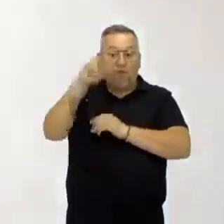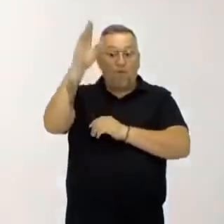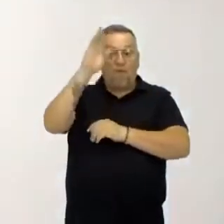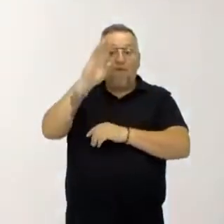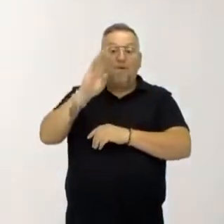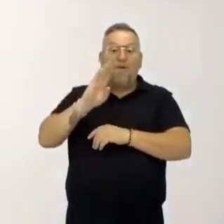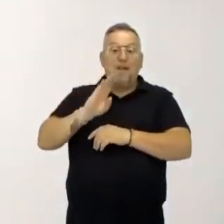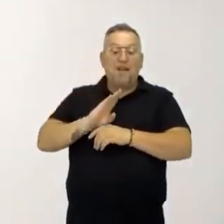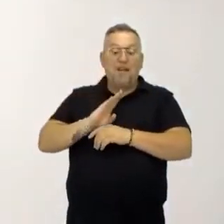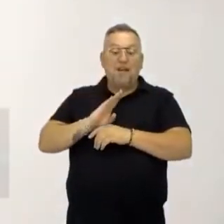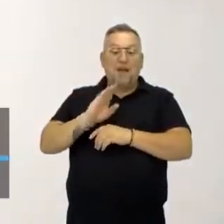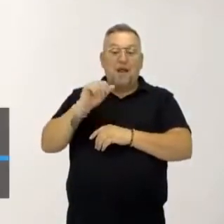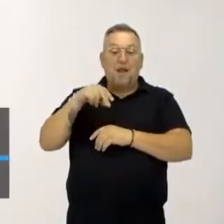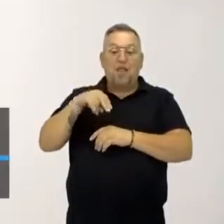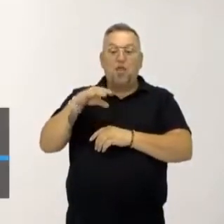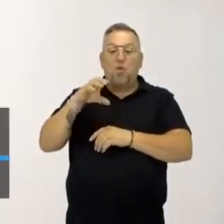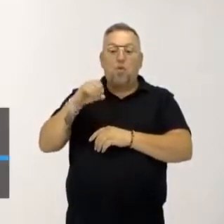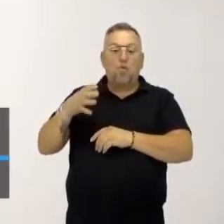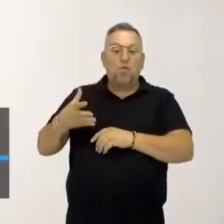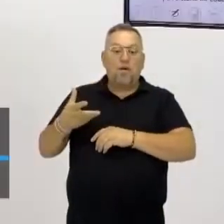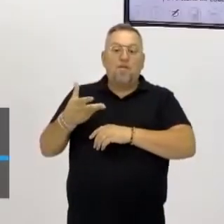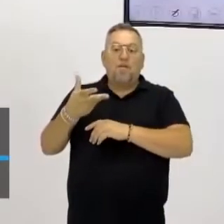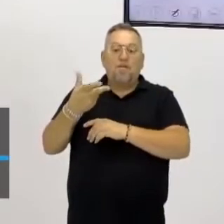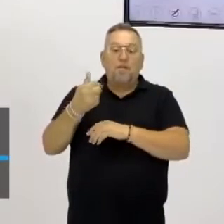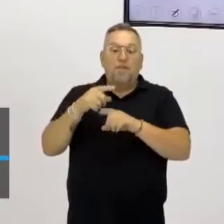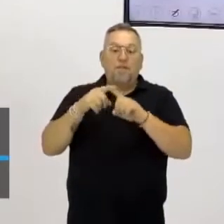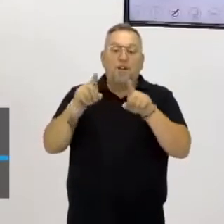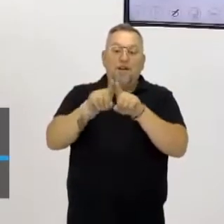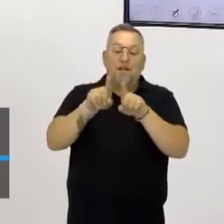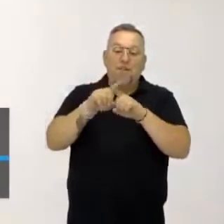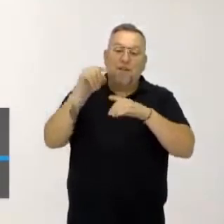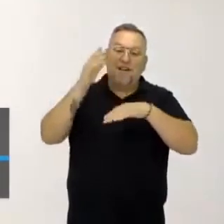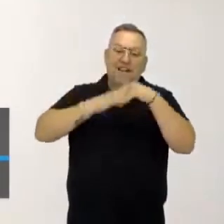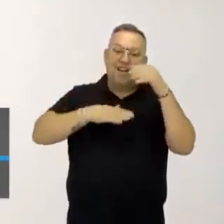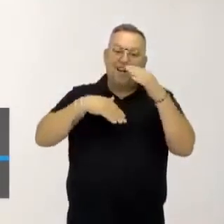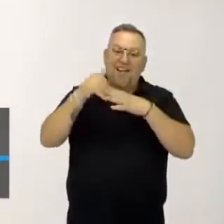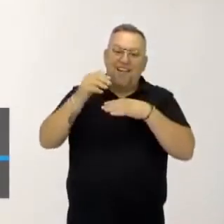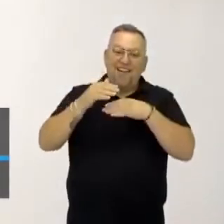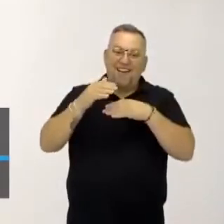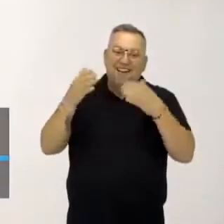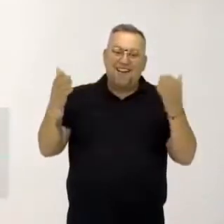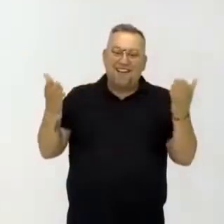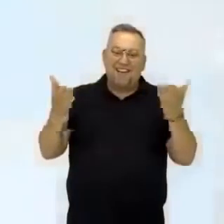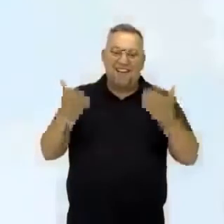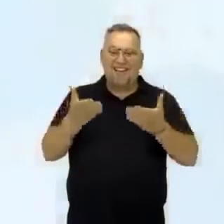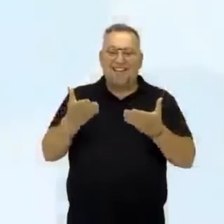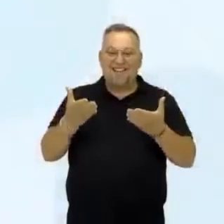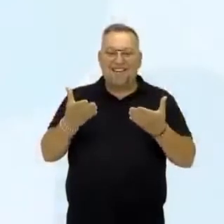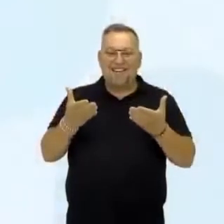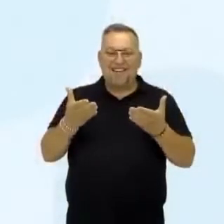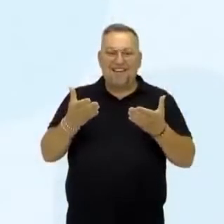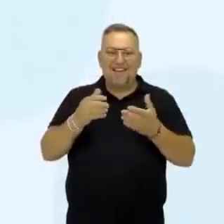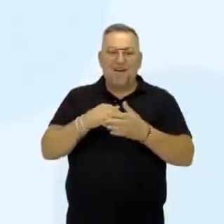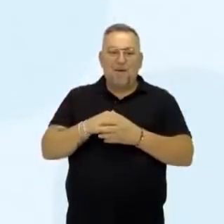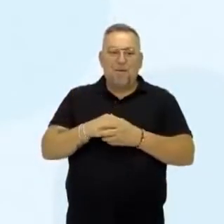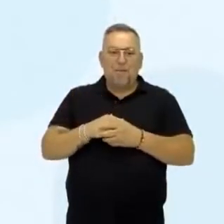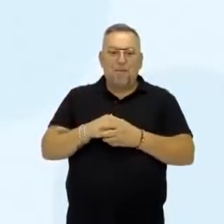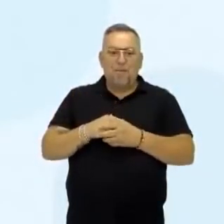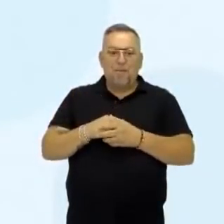professor regente Antônio Maravilhoso Russo, e a habilidade da aula de hoje é,